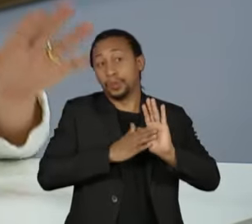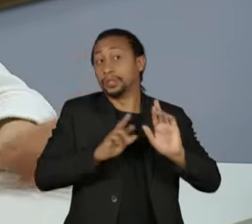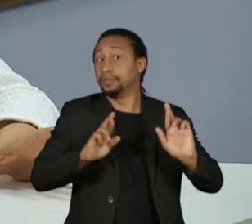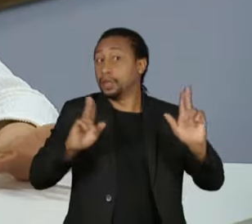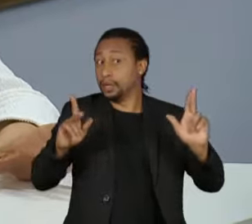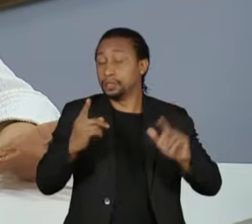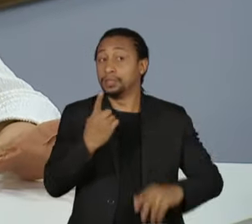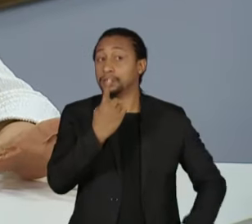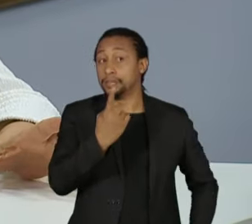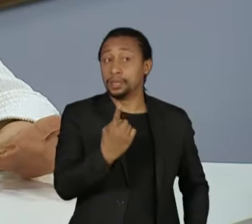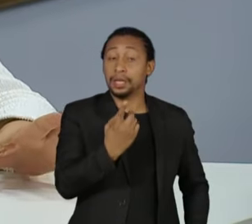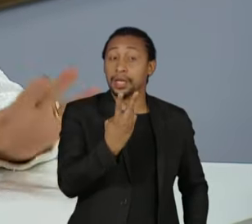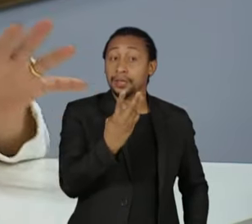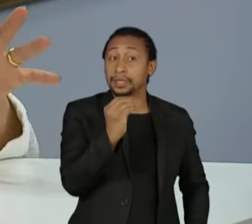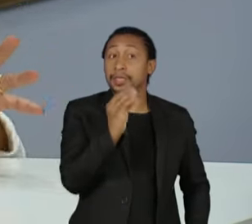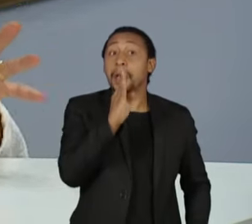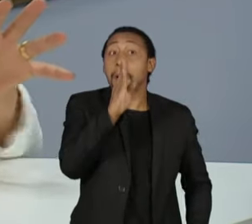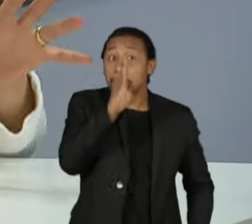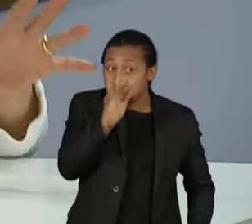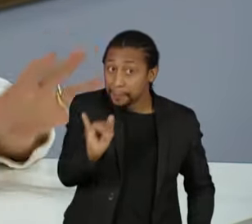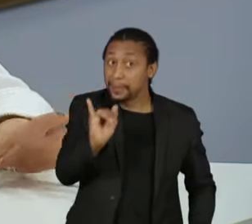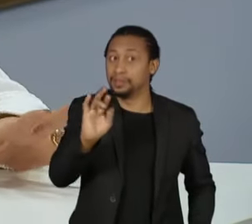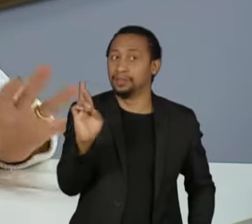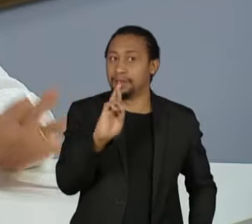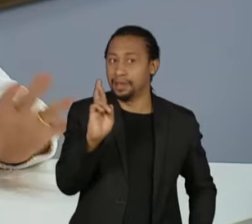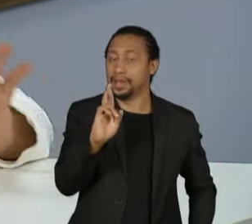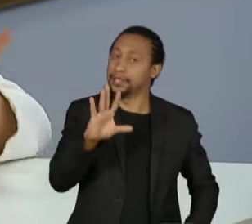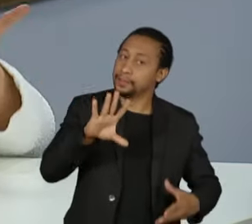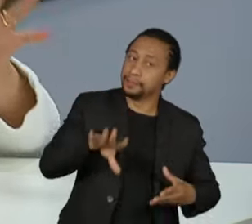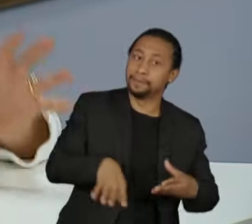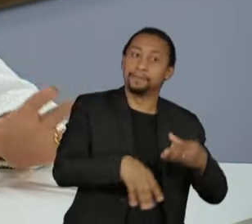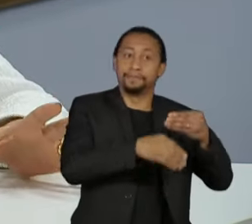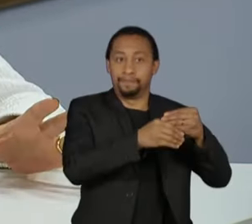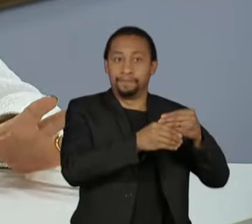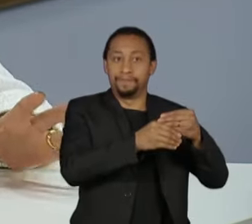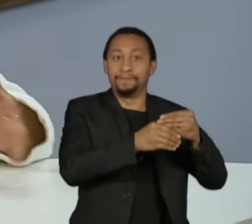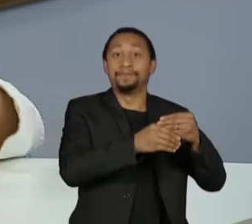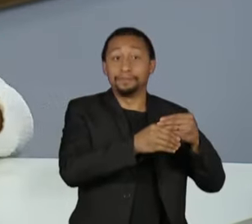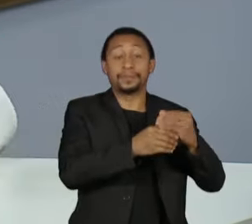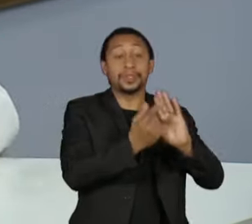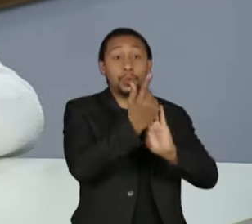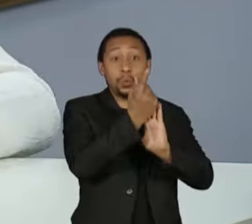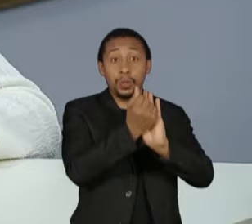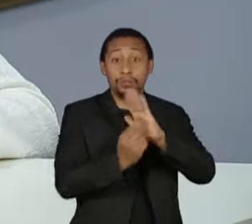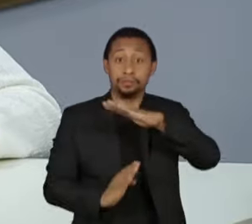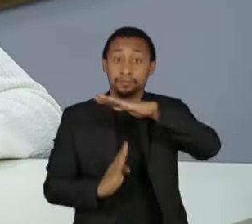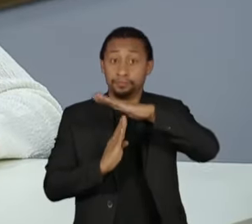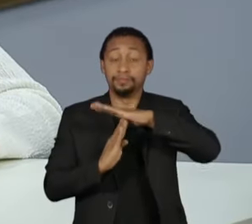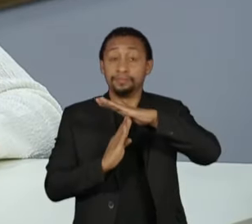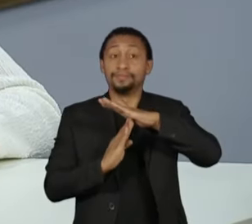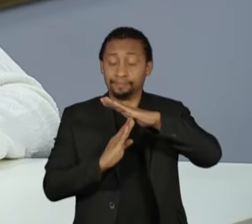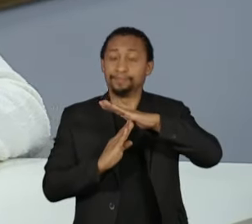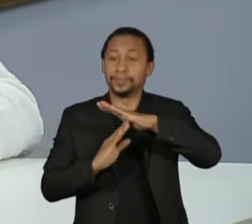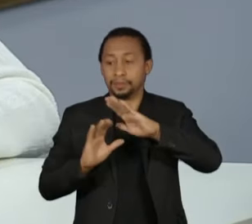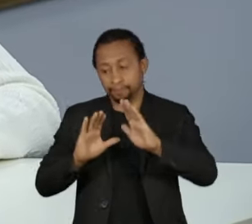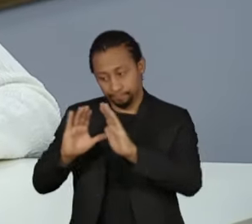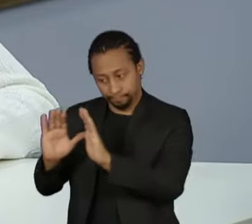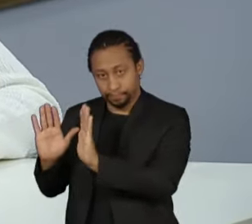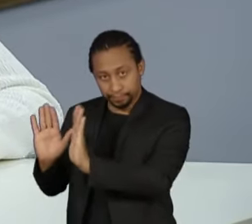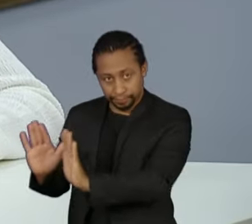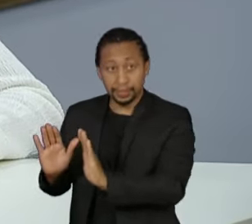reais fora do teto de gastos, sem excluir um programa inteiro do teto e restringindo muito,